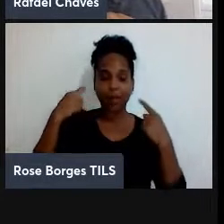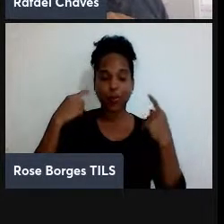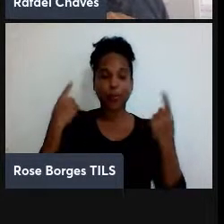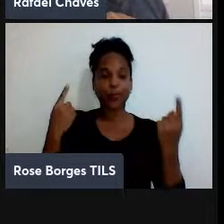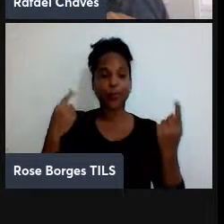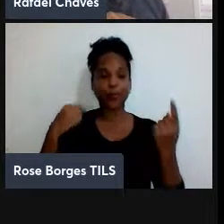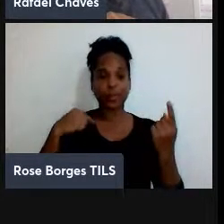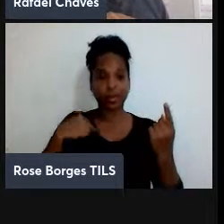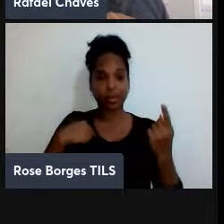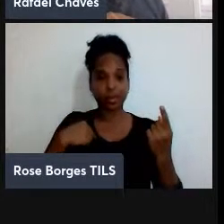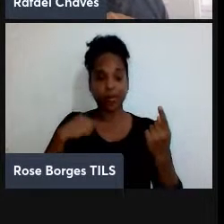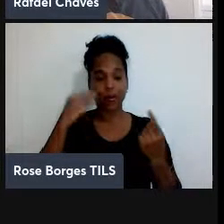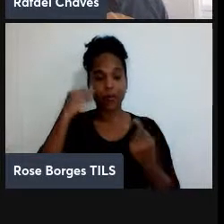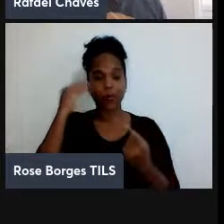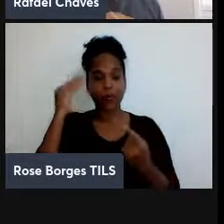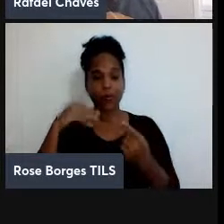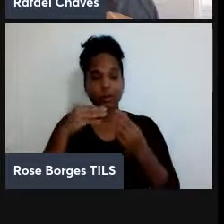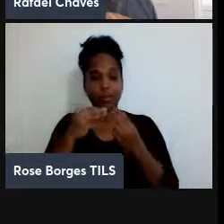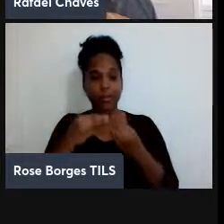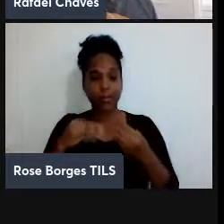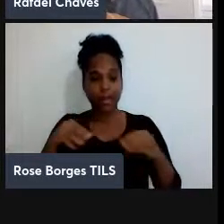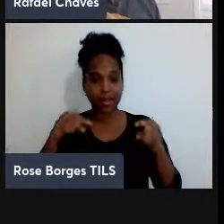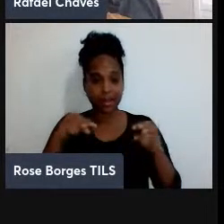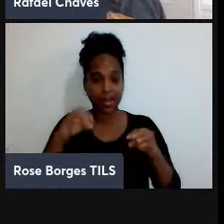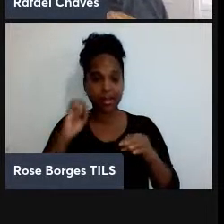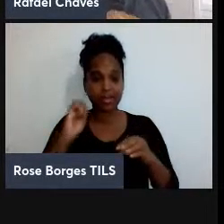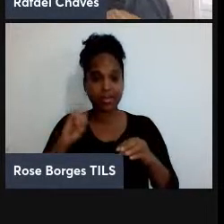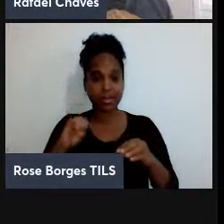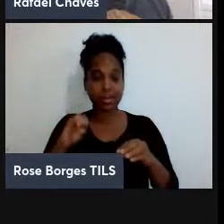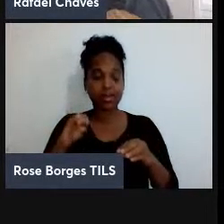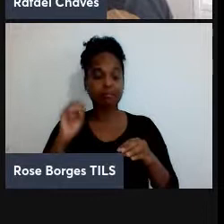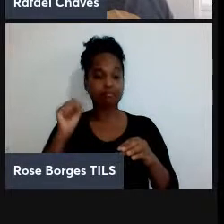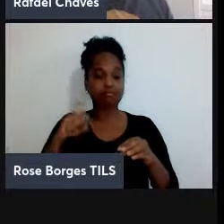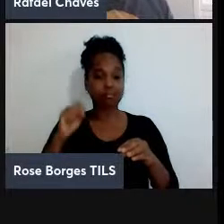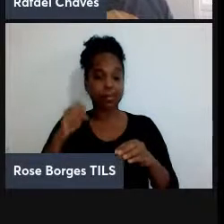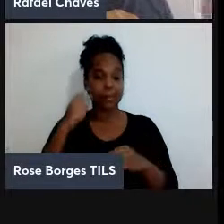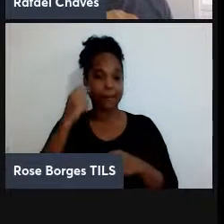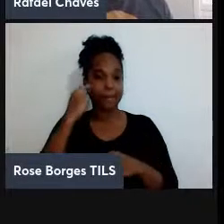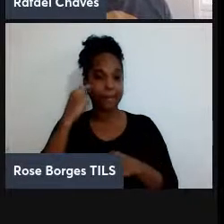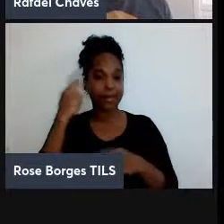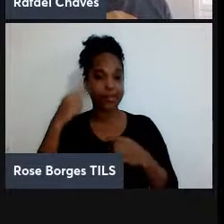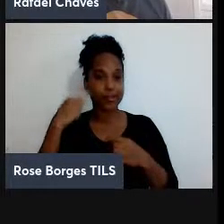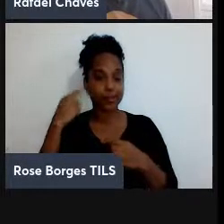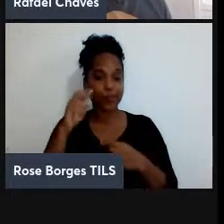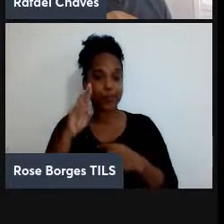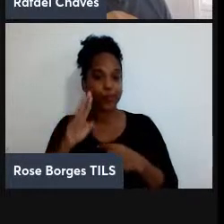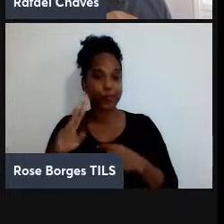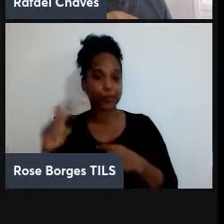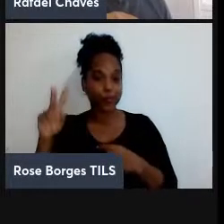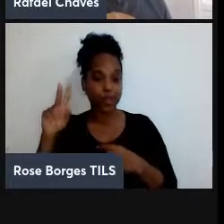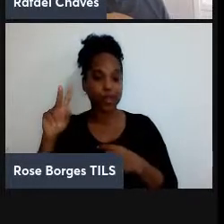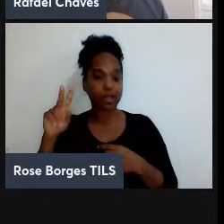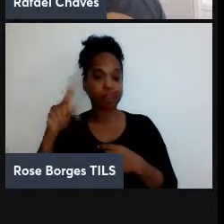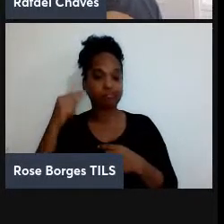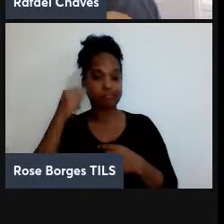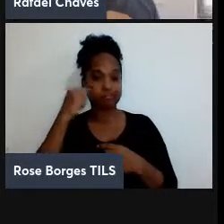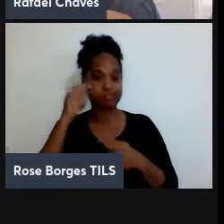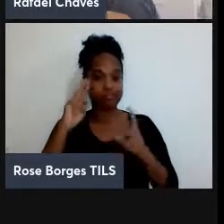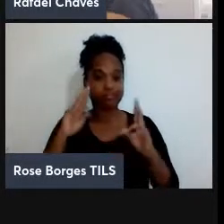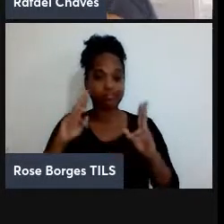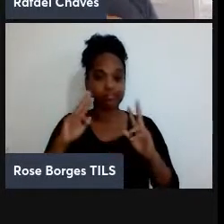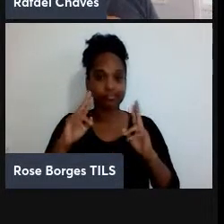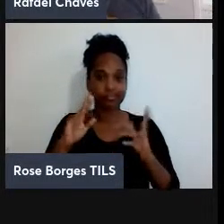valeu a pena ser um pouco biruta e pensar fora da caixa, né. Então, esse é o prêmio Nobel de hoje, mas a verdade é que,